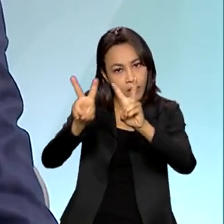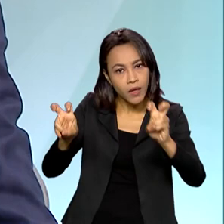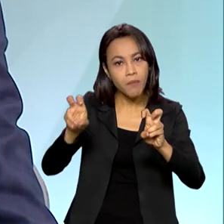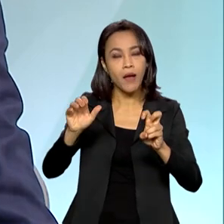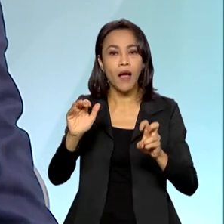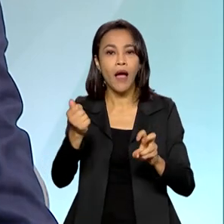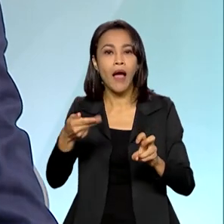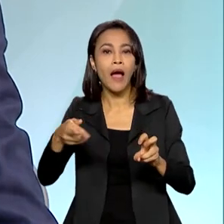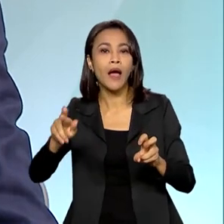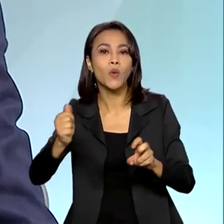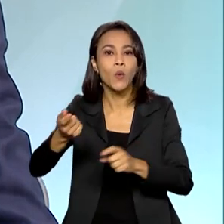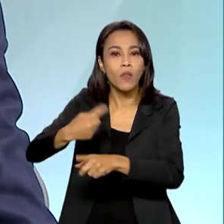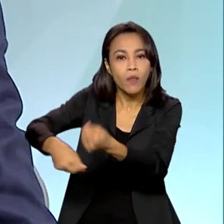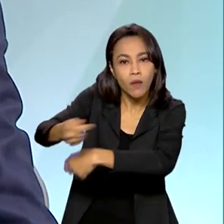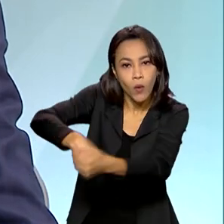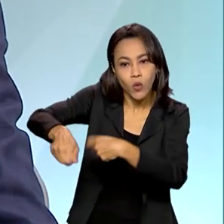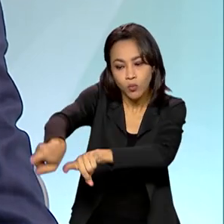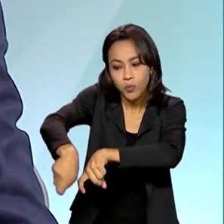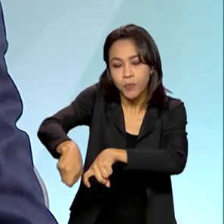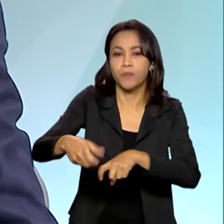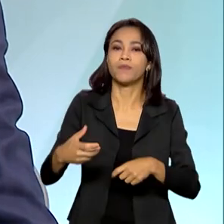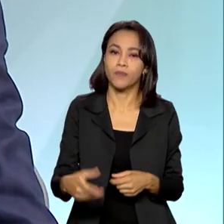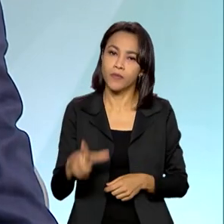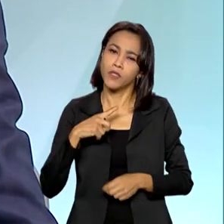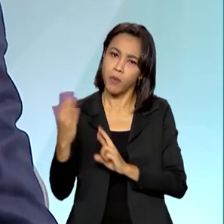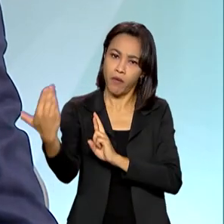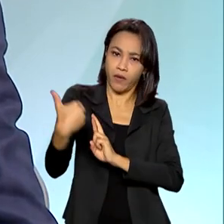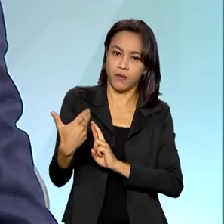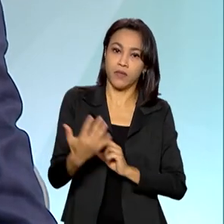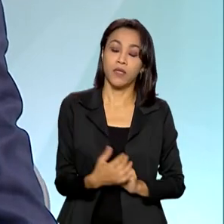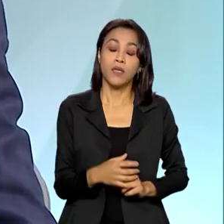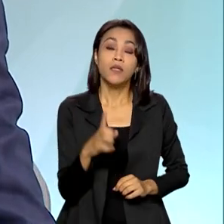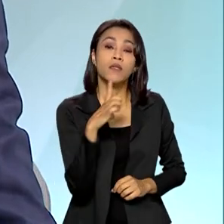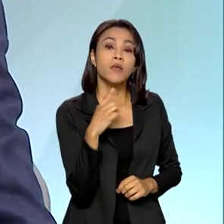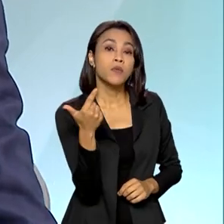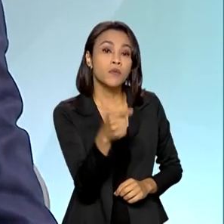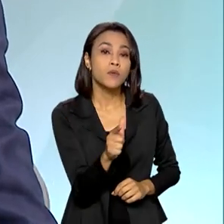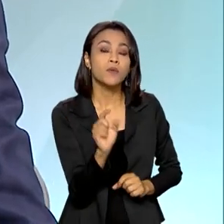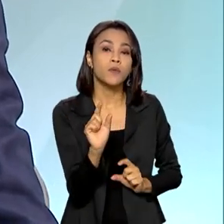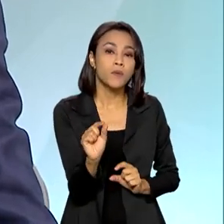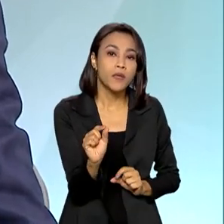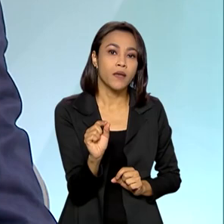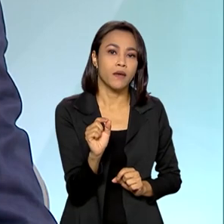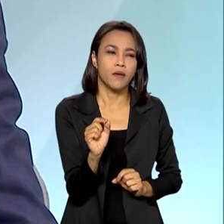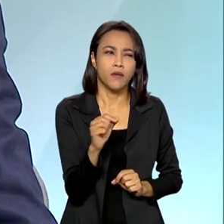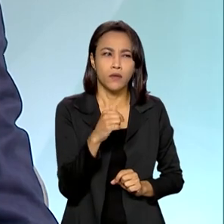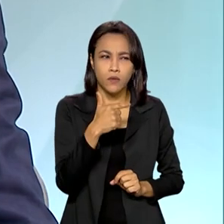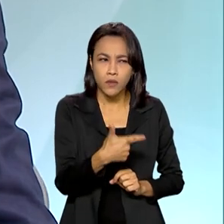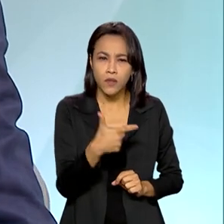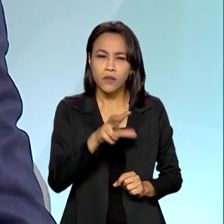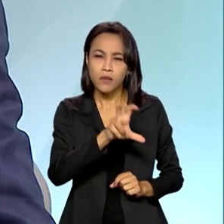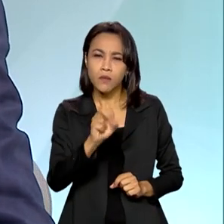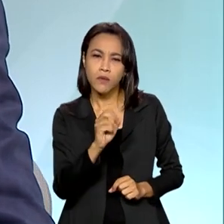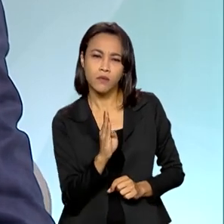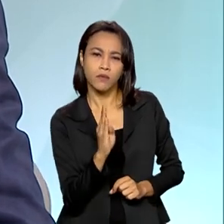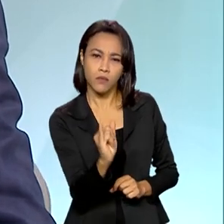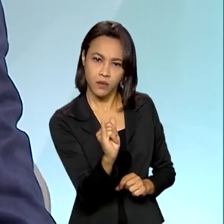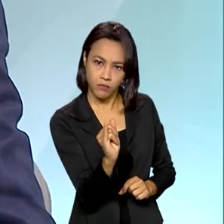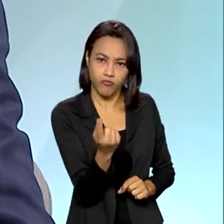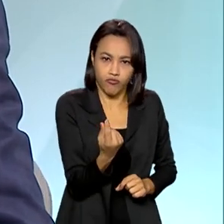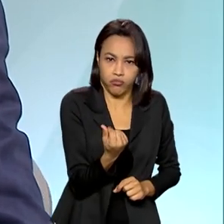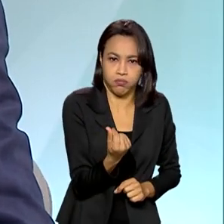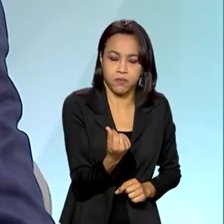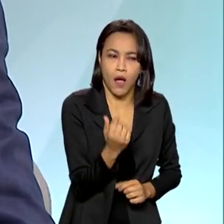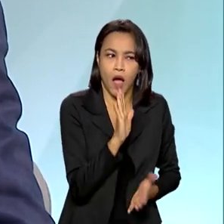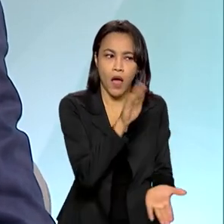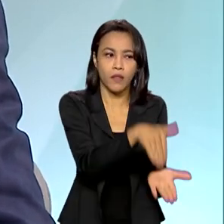tínhamos uma expectativa de uma carteira em torno de 250 bi até